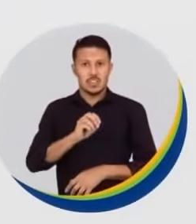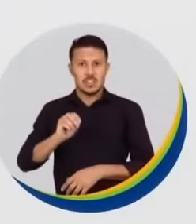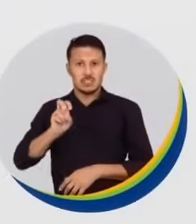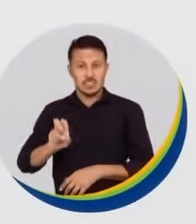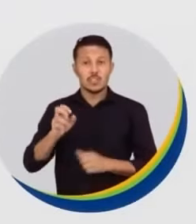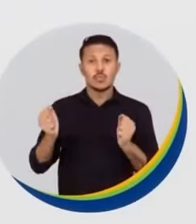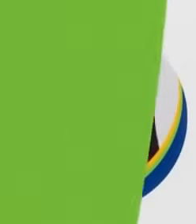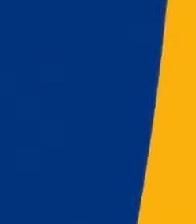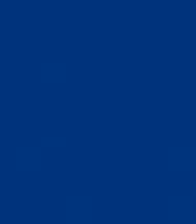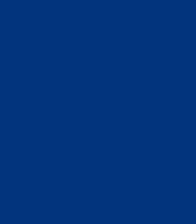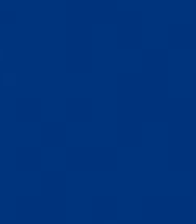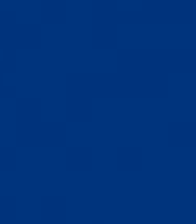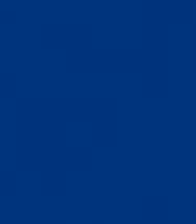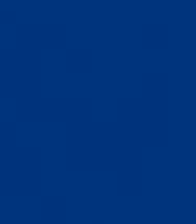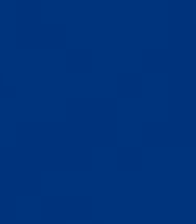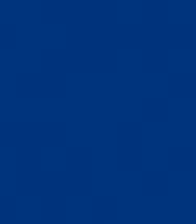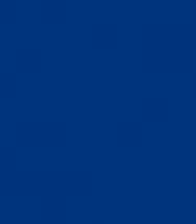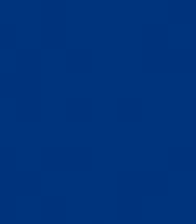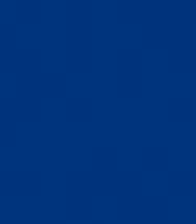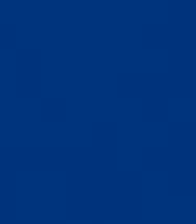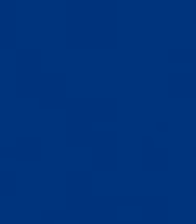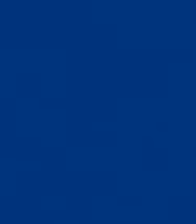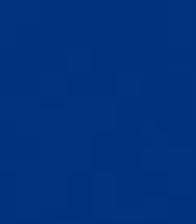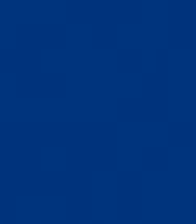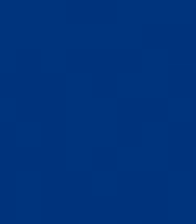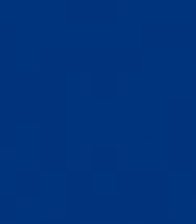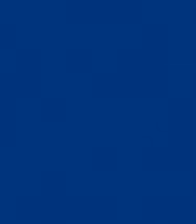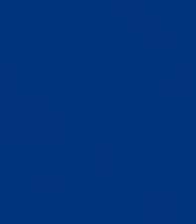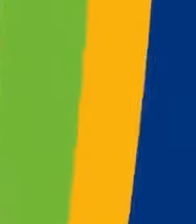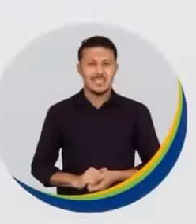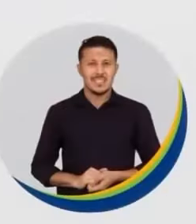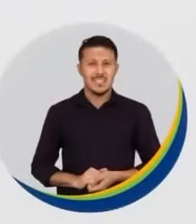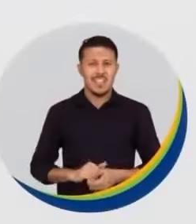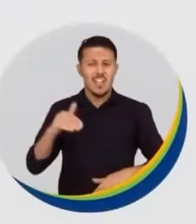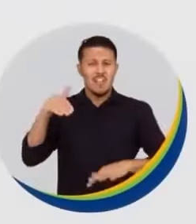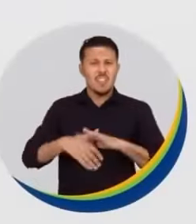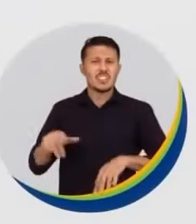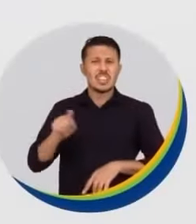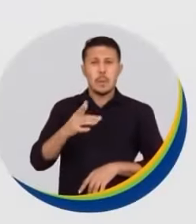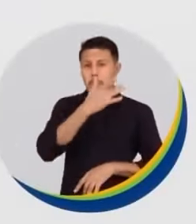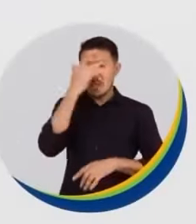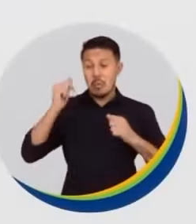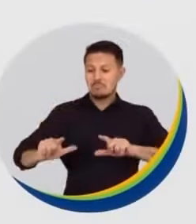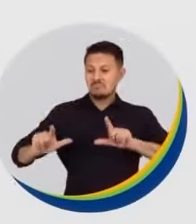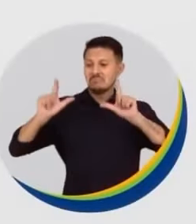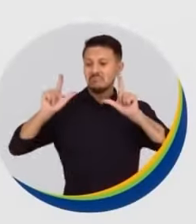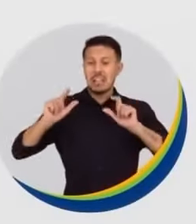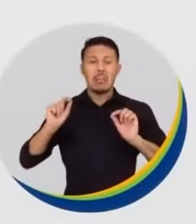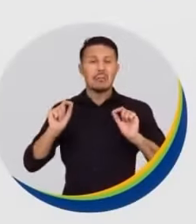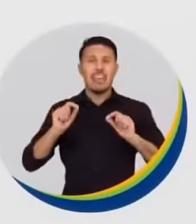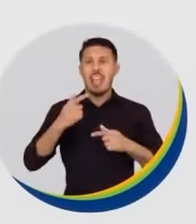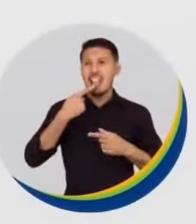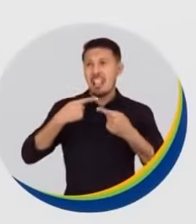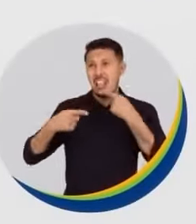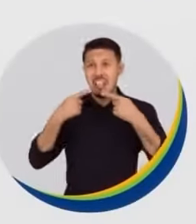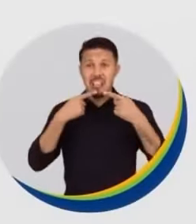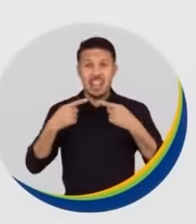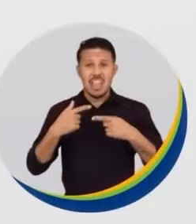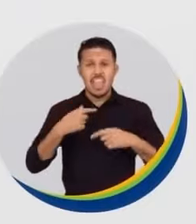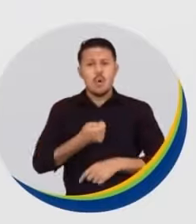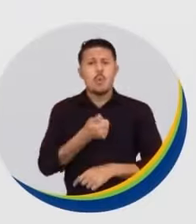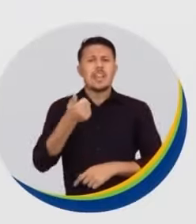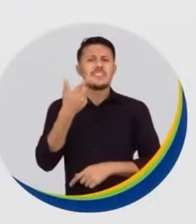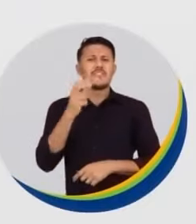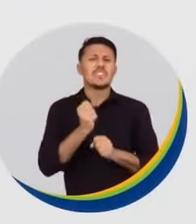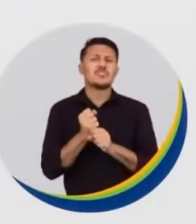com Ricardo Nunes, 15. PSD 55. Não vote em quem faz mimimi ou lacração. Estou há quase 20 anos como